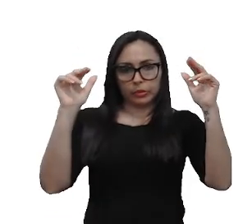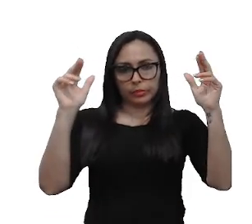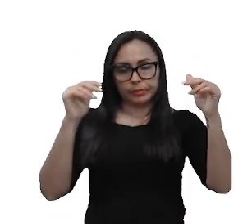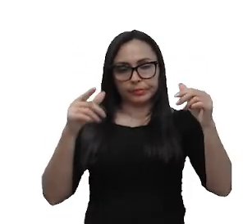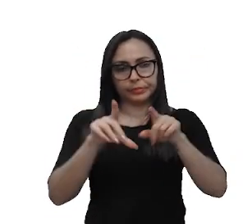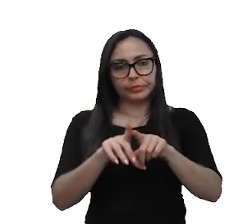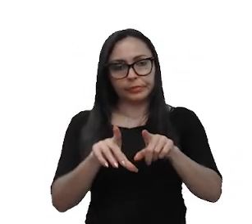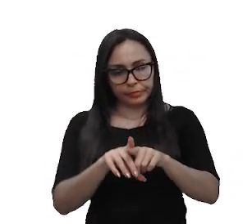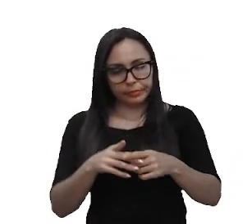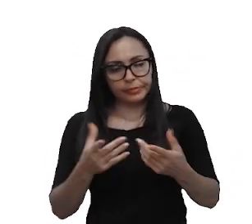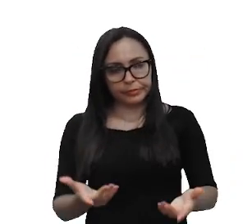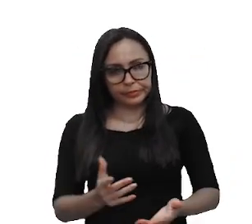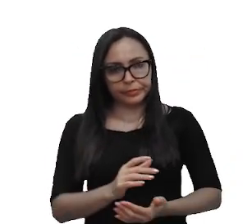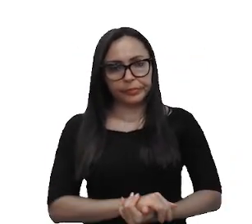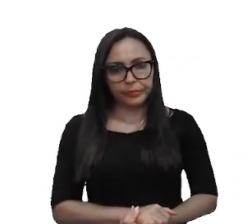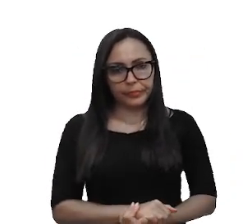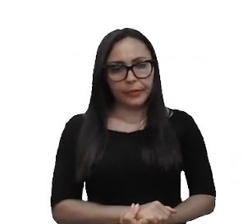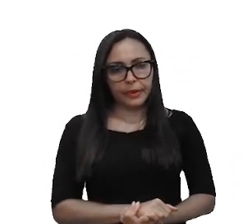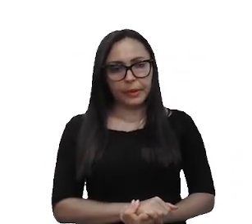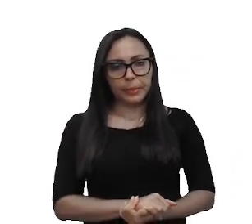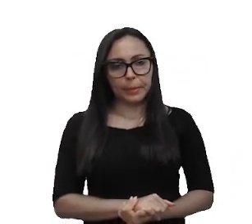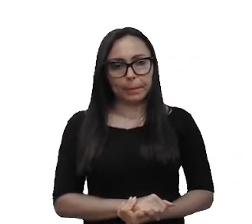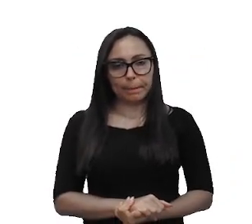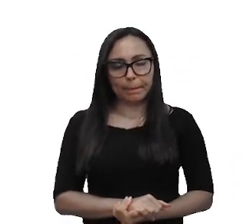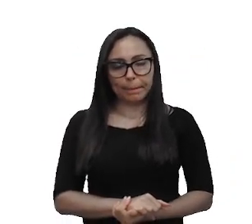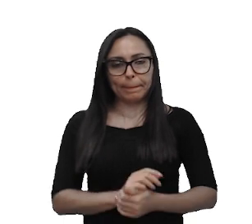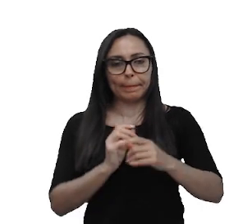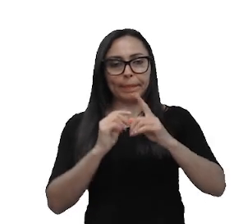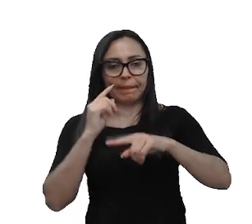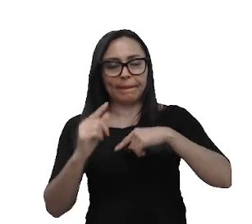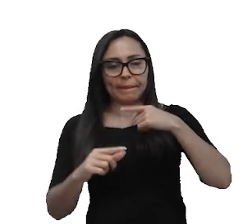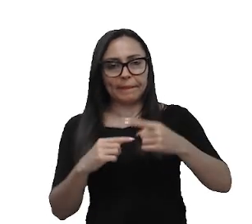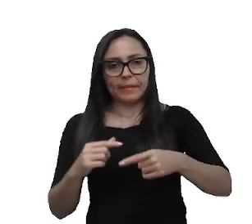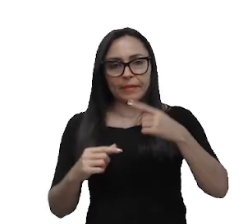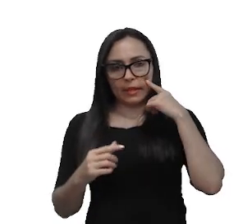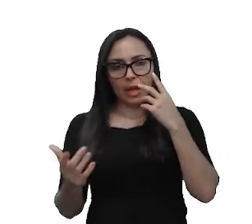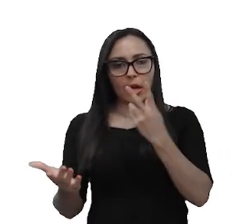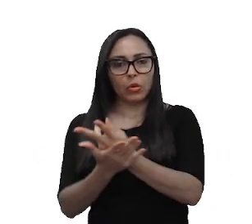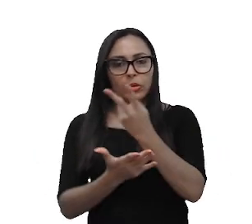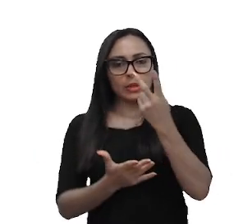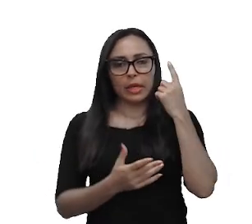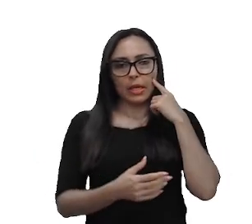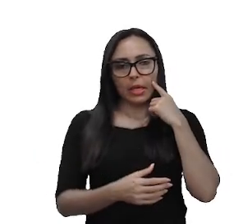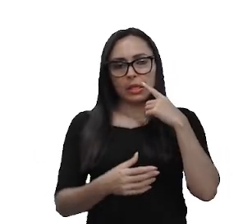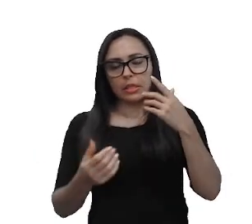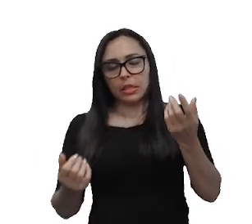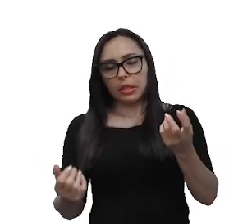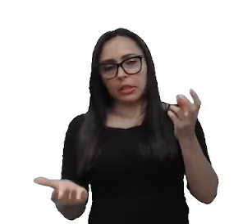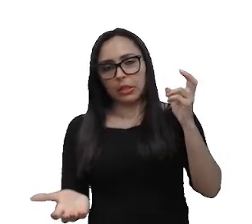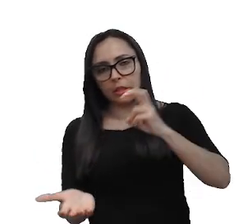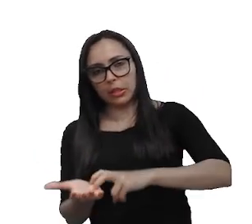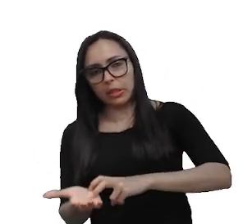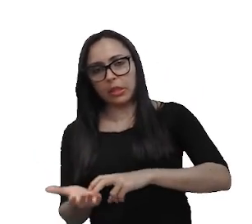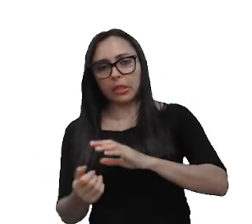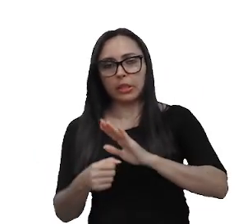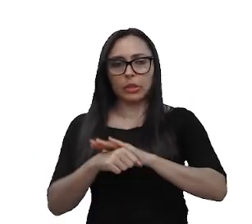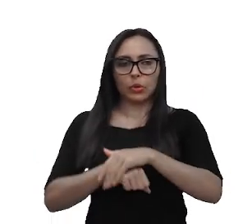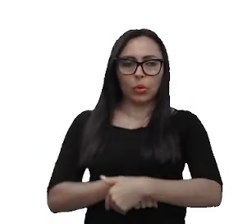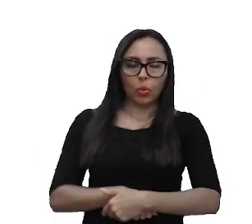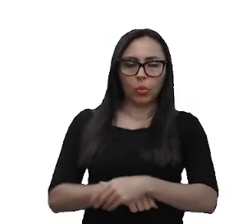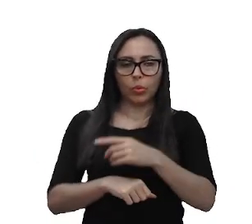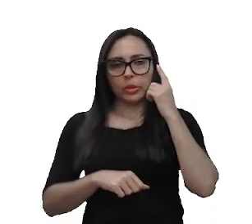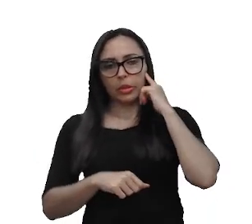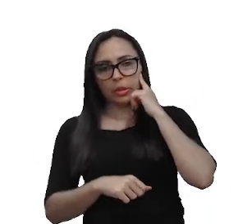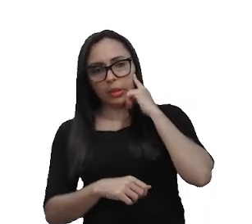da cena, e depois, se ela acontece de dia, de noite, ou ao entardecer, o